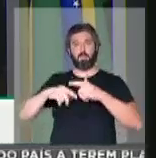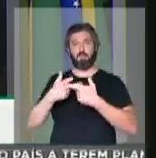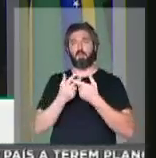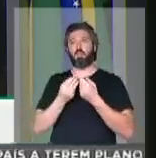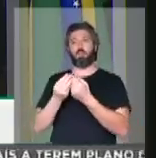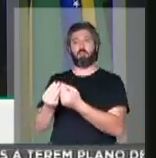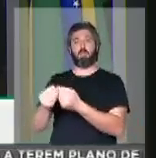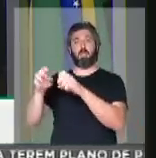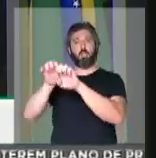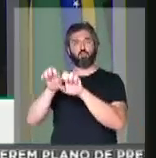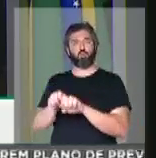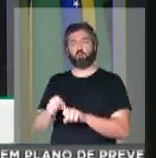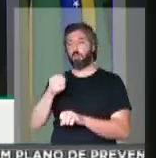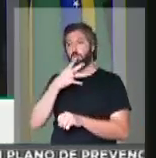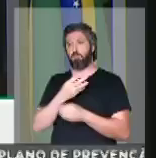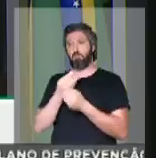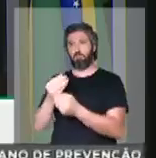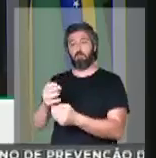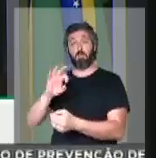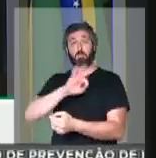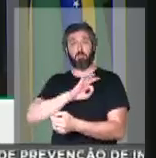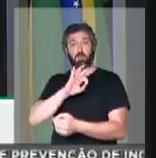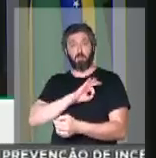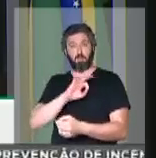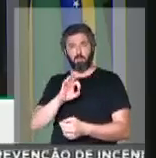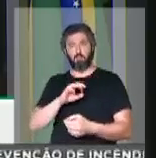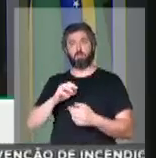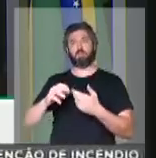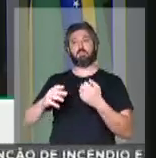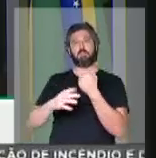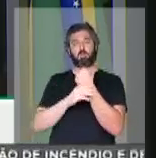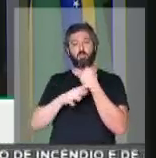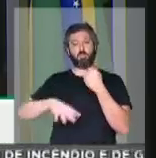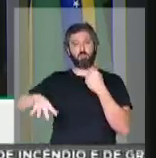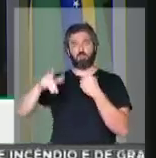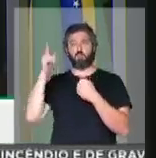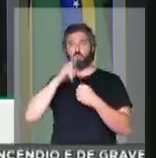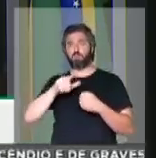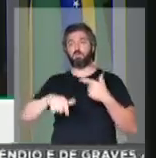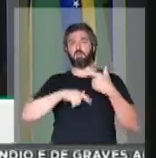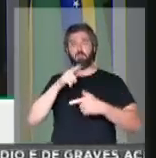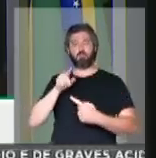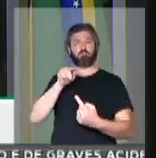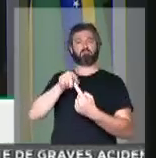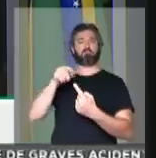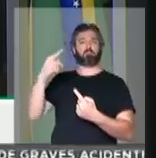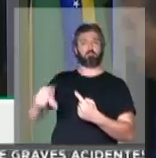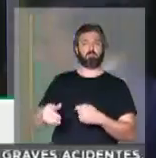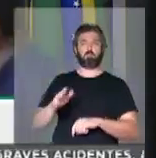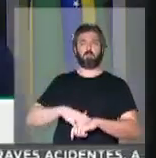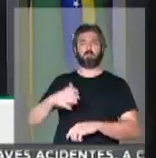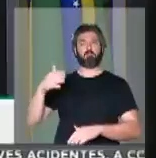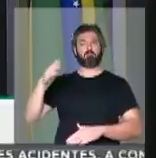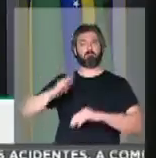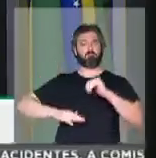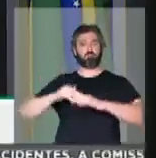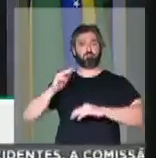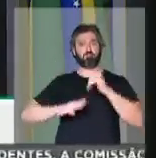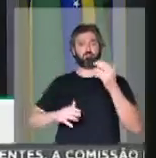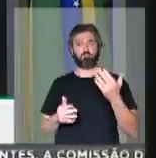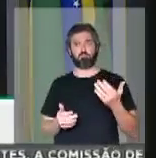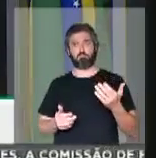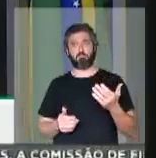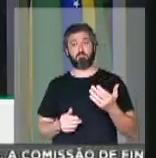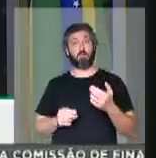dar a estrutura necessária para que as forças policiais e as forças de segurança possam cumprir o seu papel com maestria. E o seu